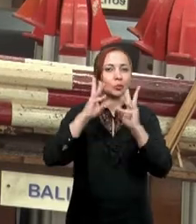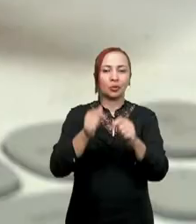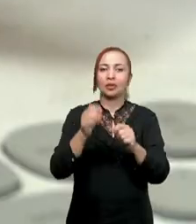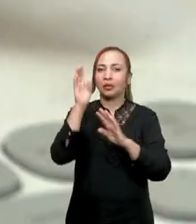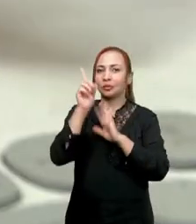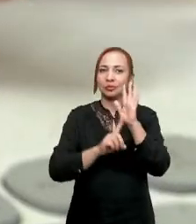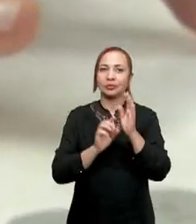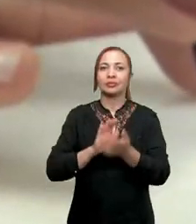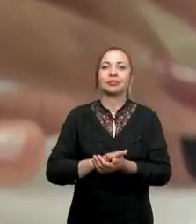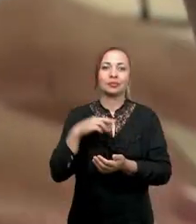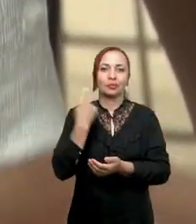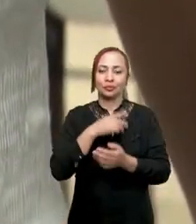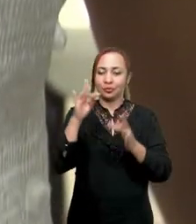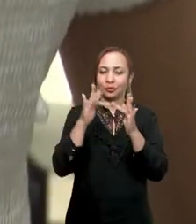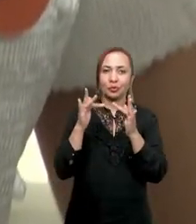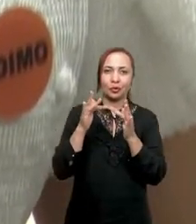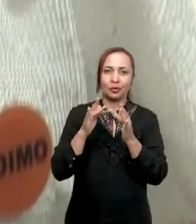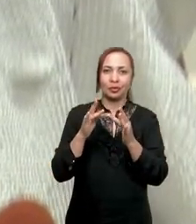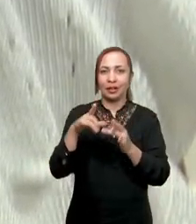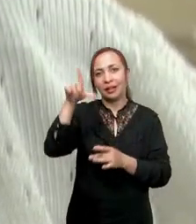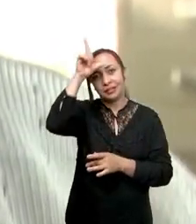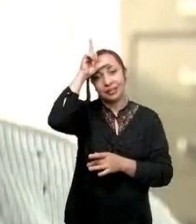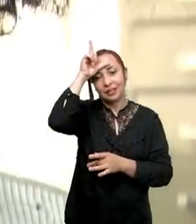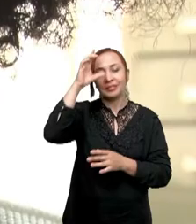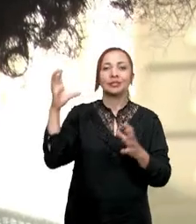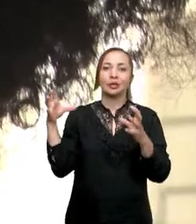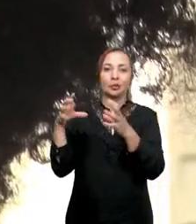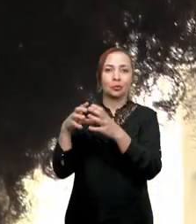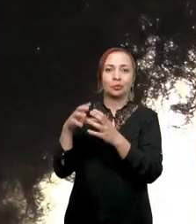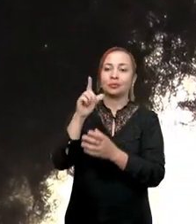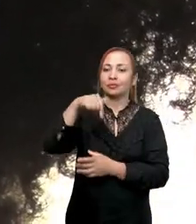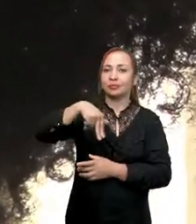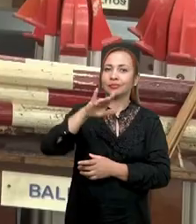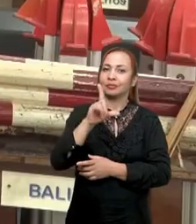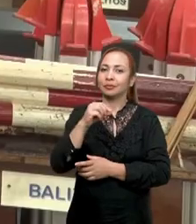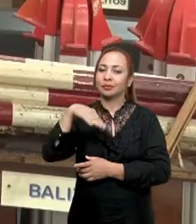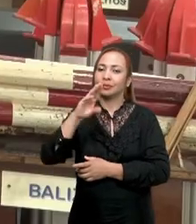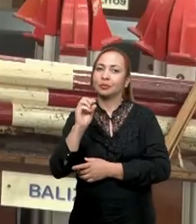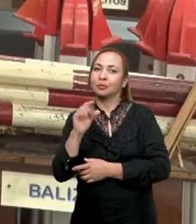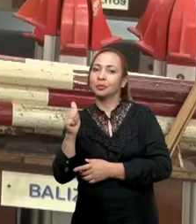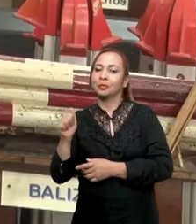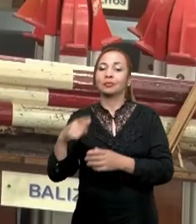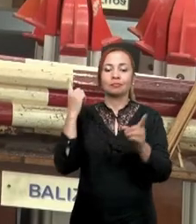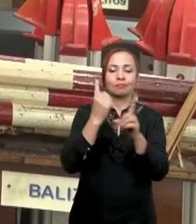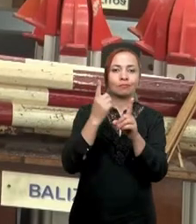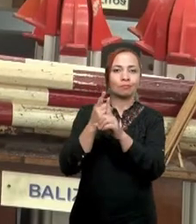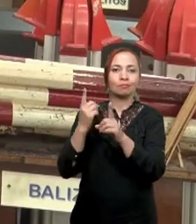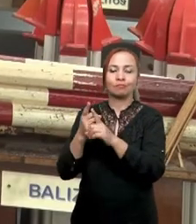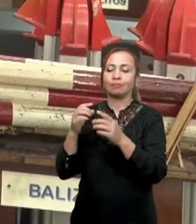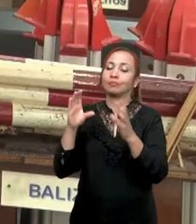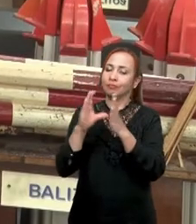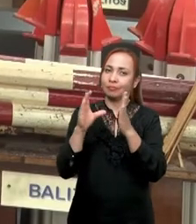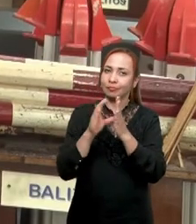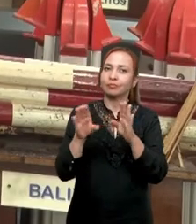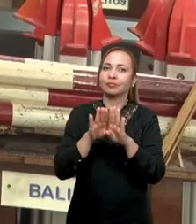A gente entrou em contato com as lideranças das comunidades quilombolas para conseguir os pontos tanto das comunidades